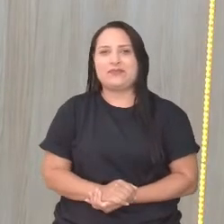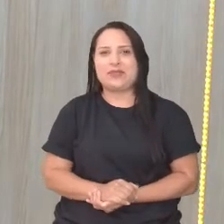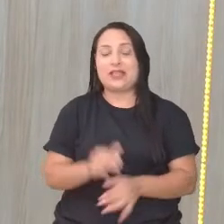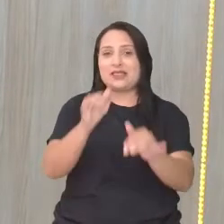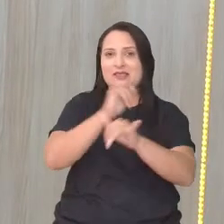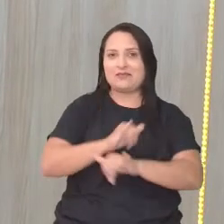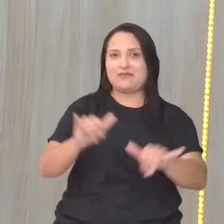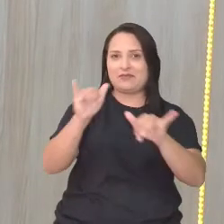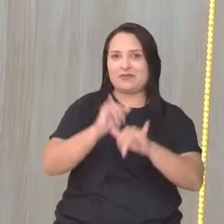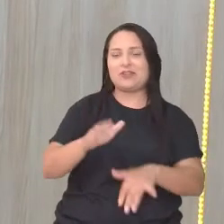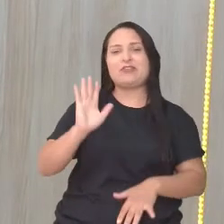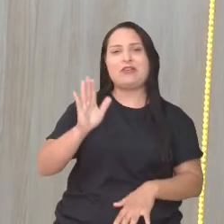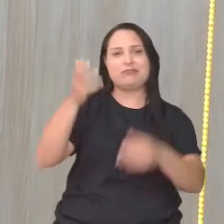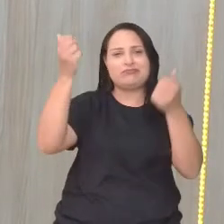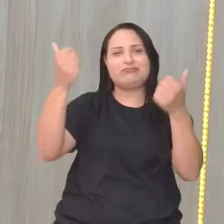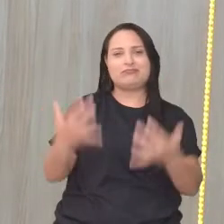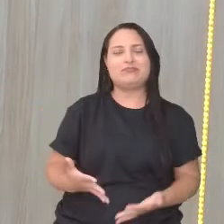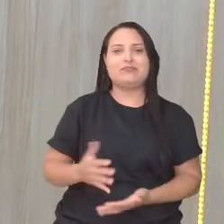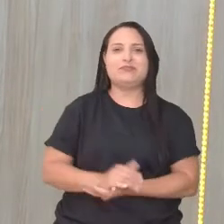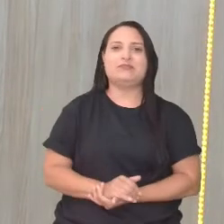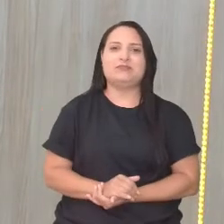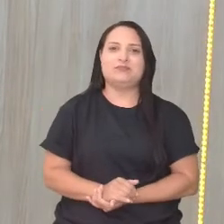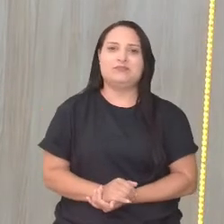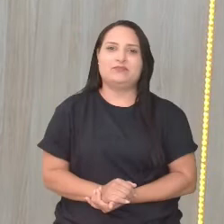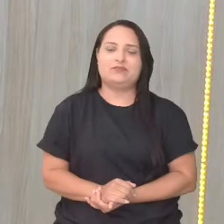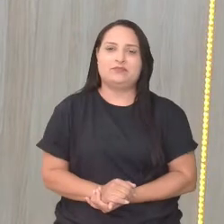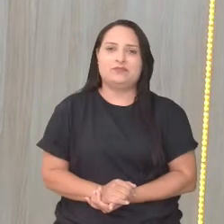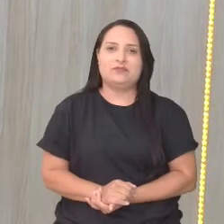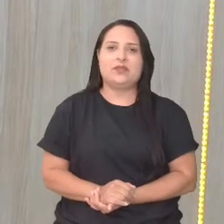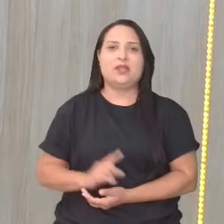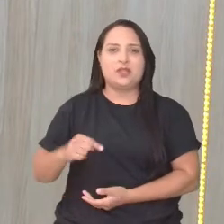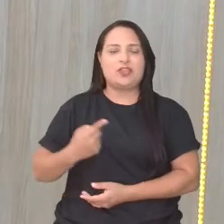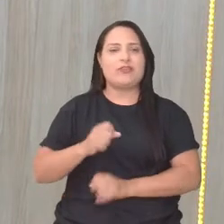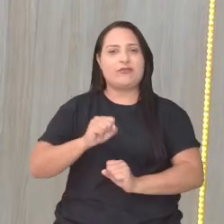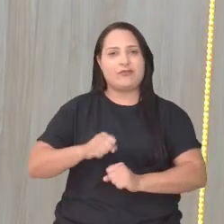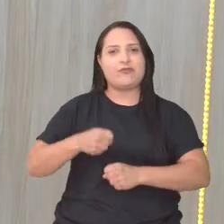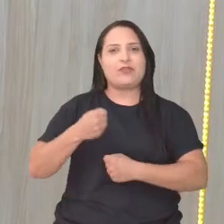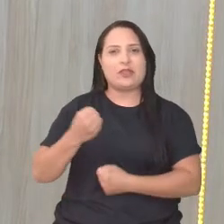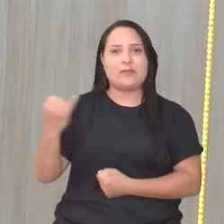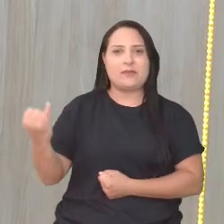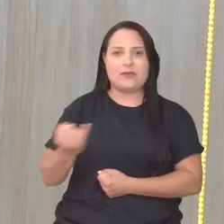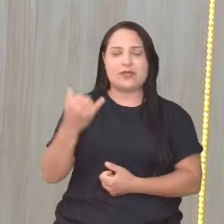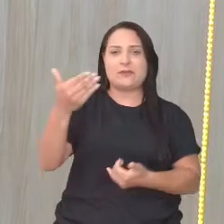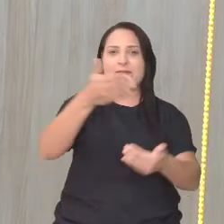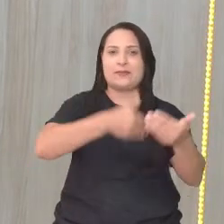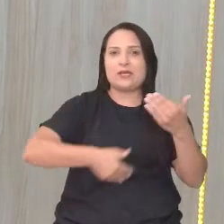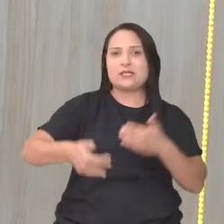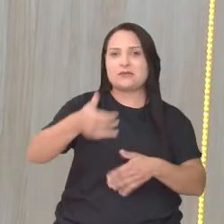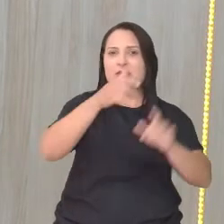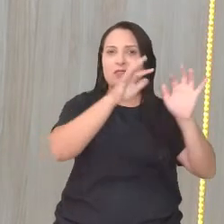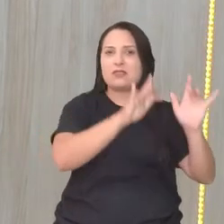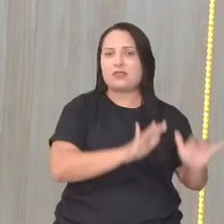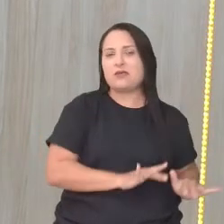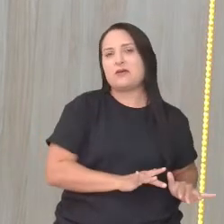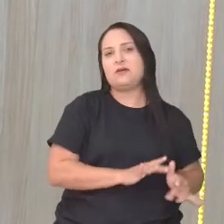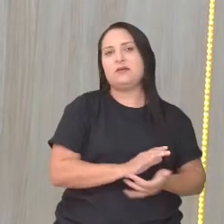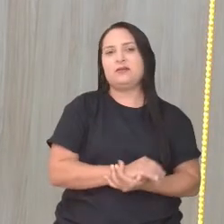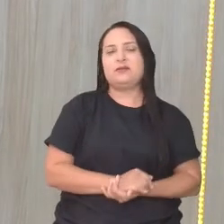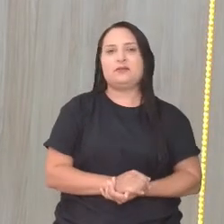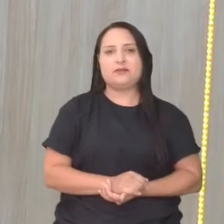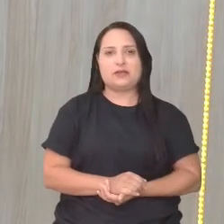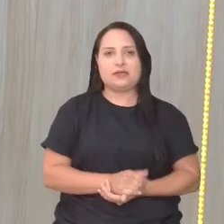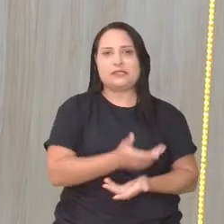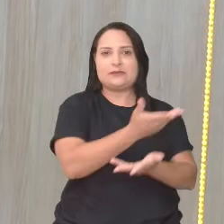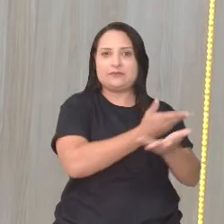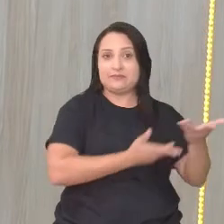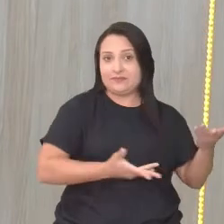informações aí já foram dadas. A gente sempre reforça, A importância da participação, a importância dessa